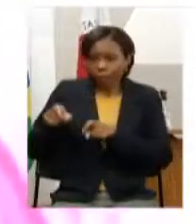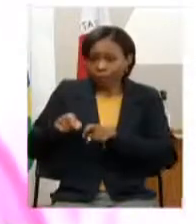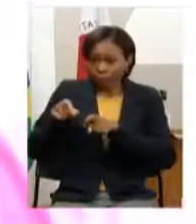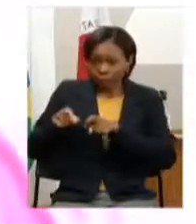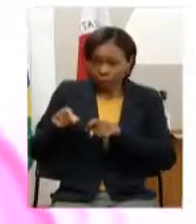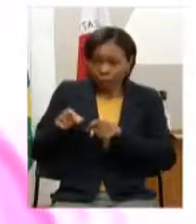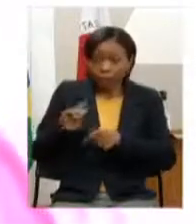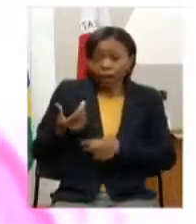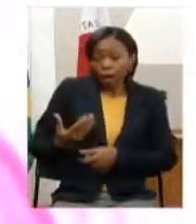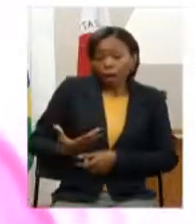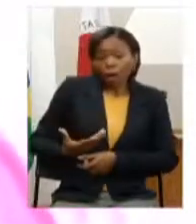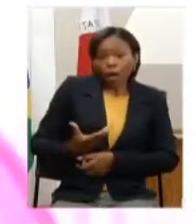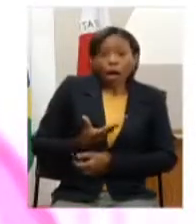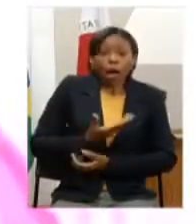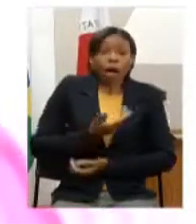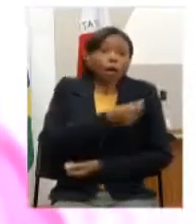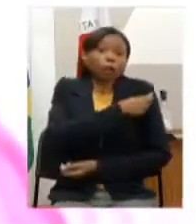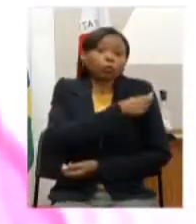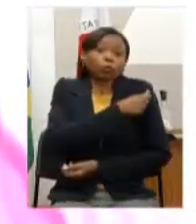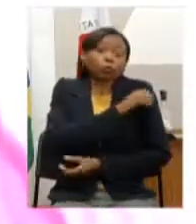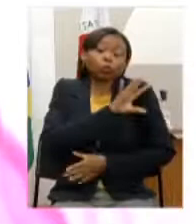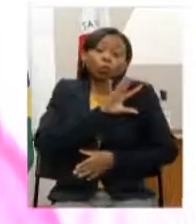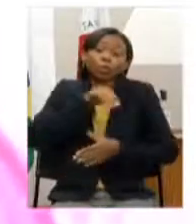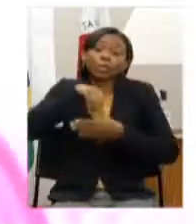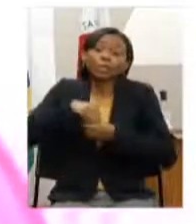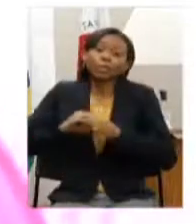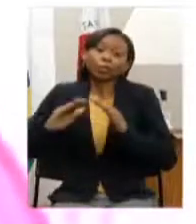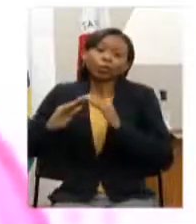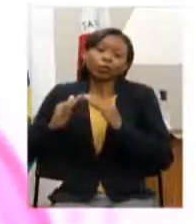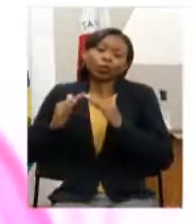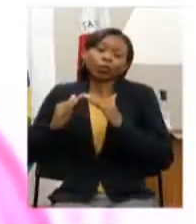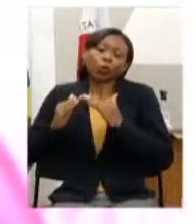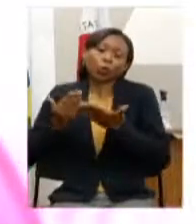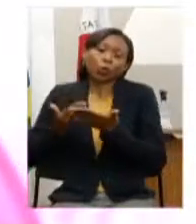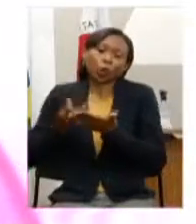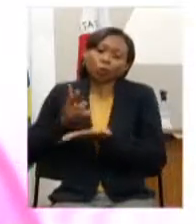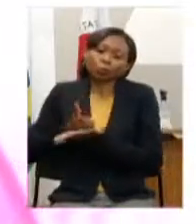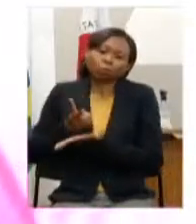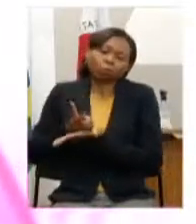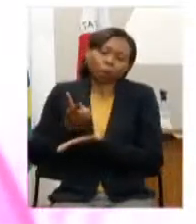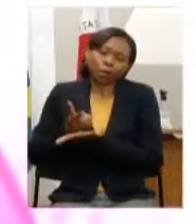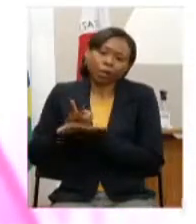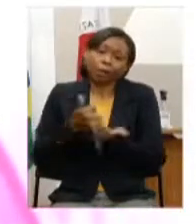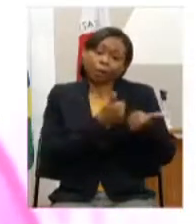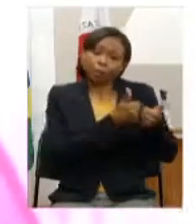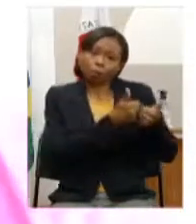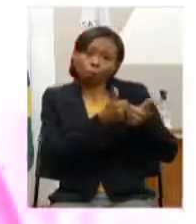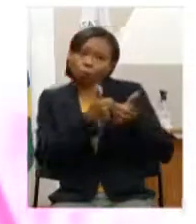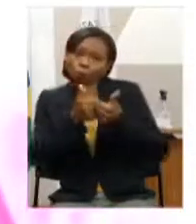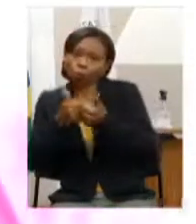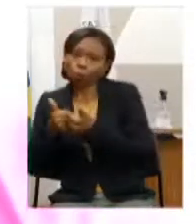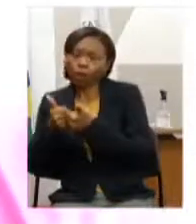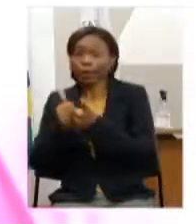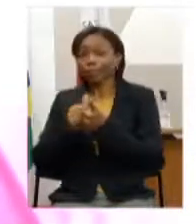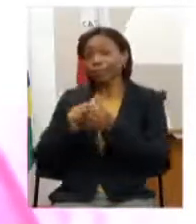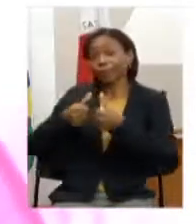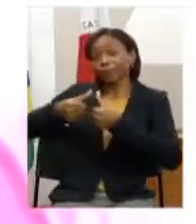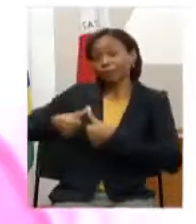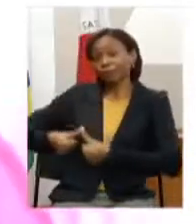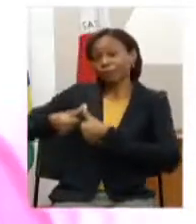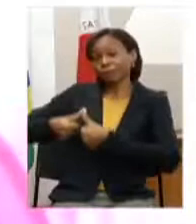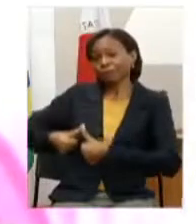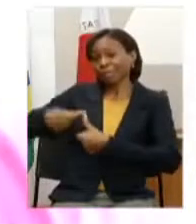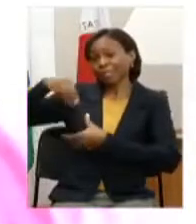escola são aqueles estudantes que aonde o transporte tem dificuldade de chegar então eles vêm e moram na escola então significa que a escola tem um